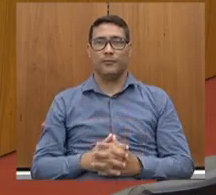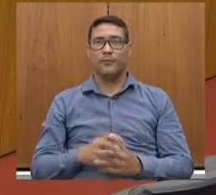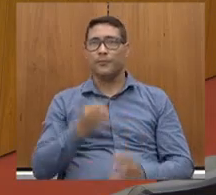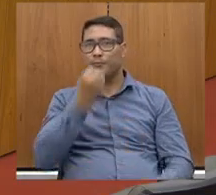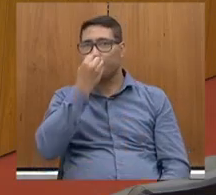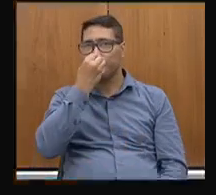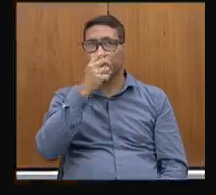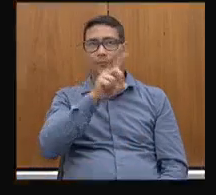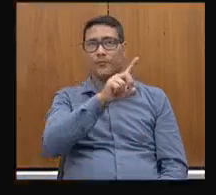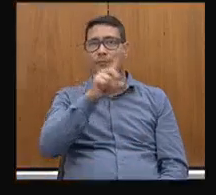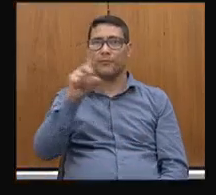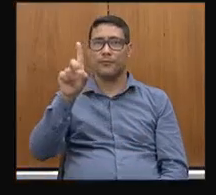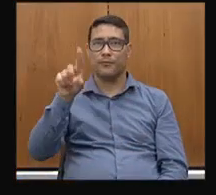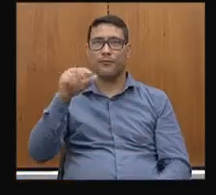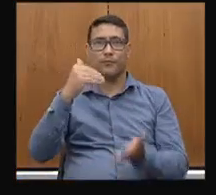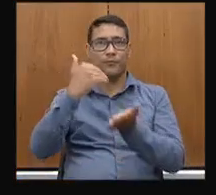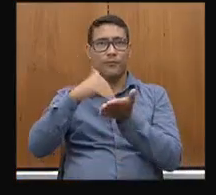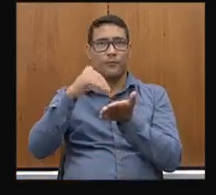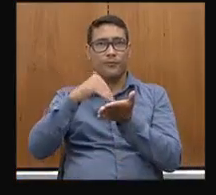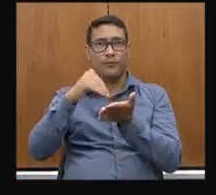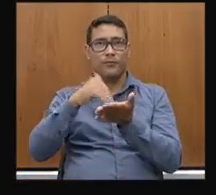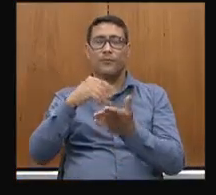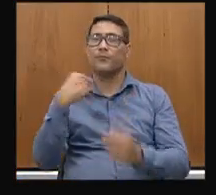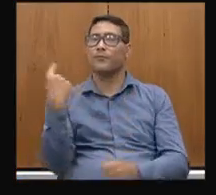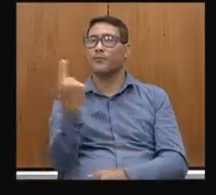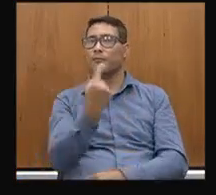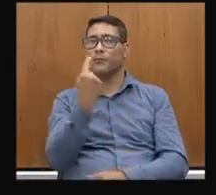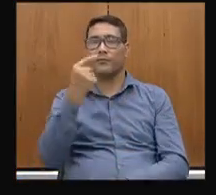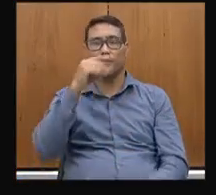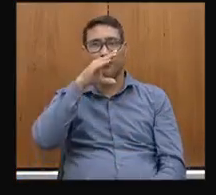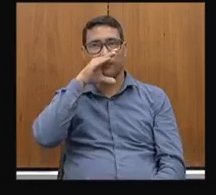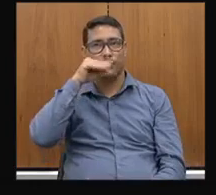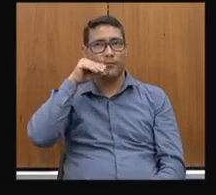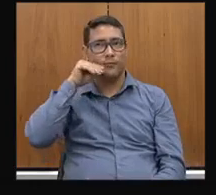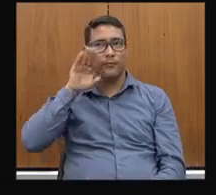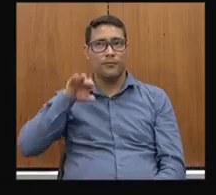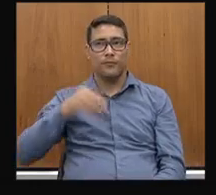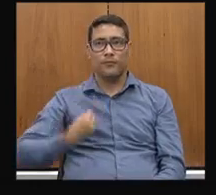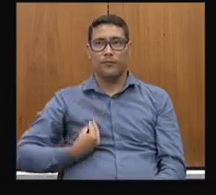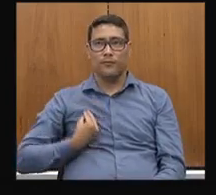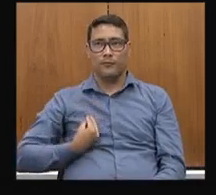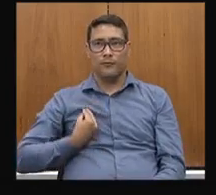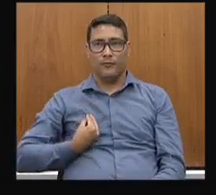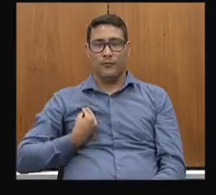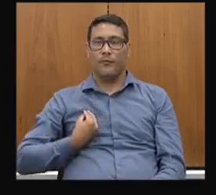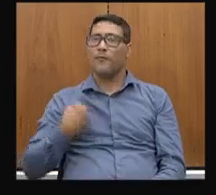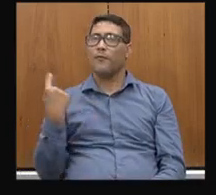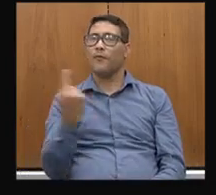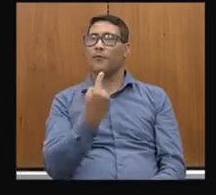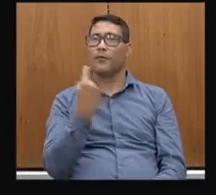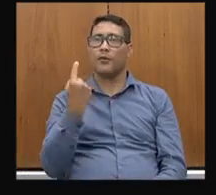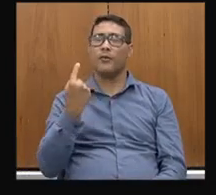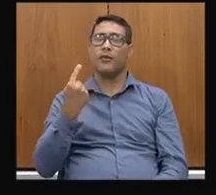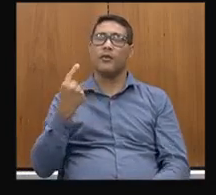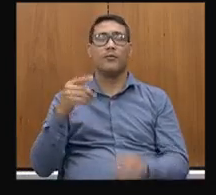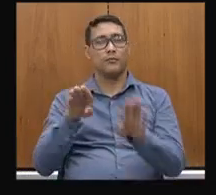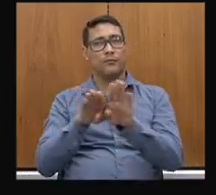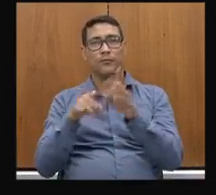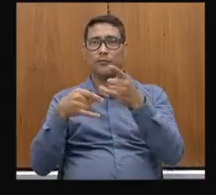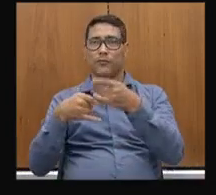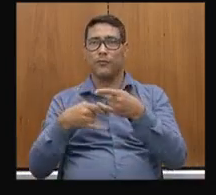Bom dia ao secretário e todos os servidores públicos que estão aí presentes, a todos os colegas deputados presentes de maneira remota.